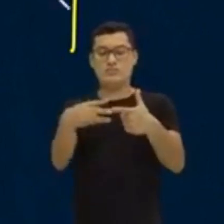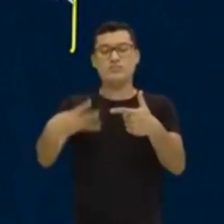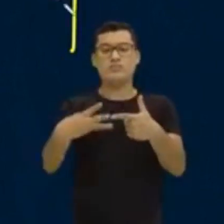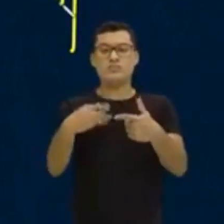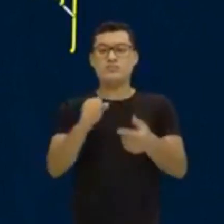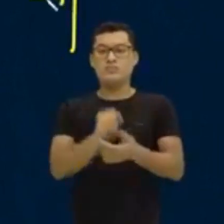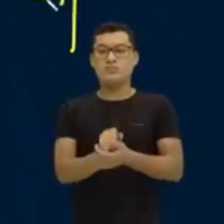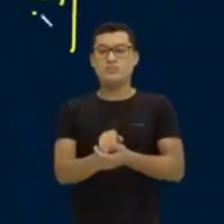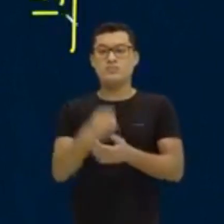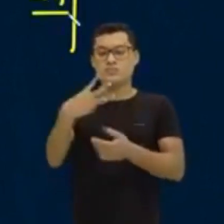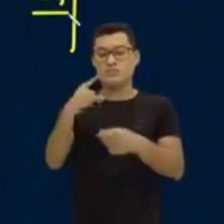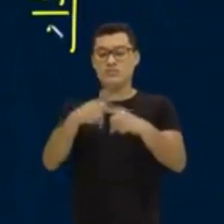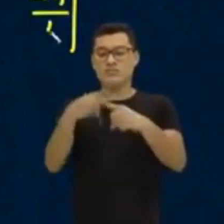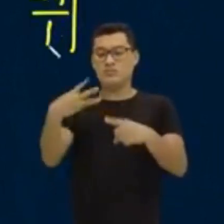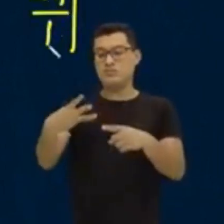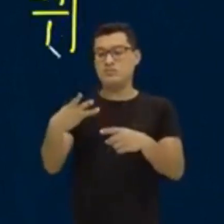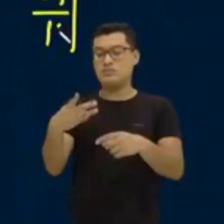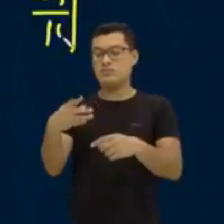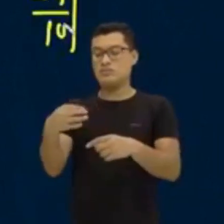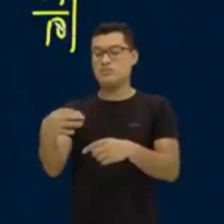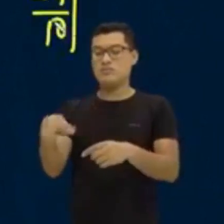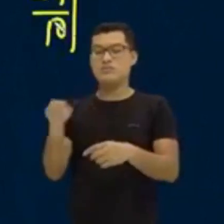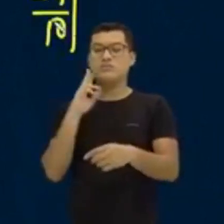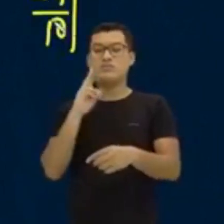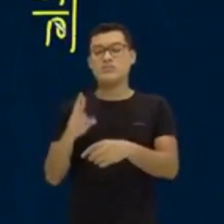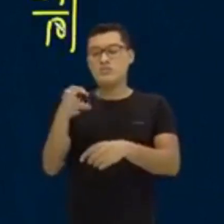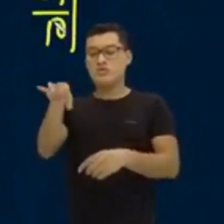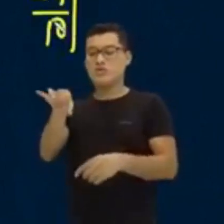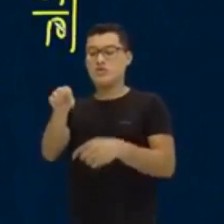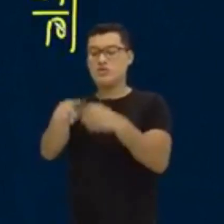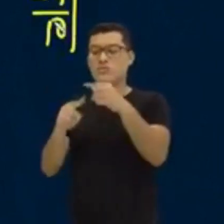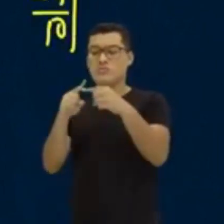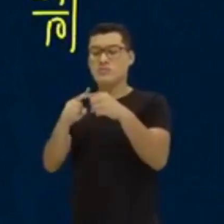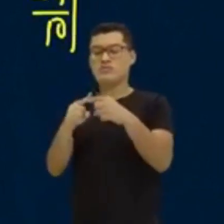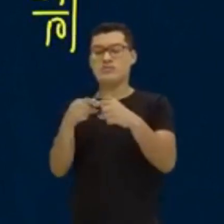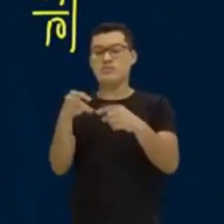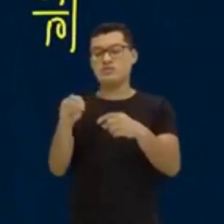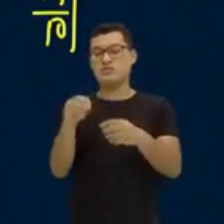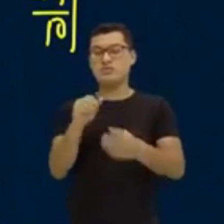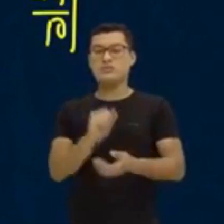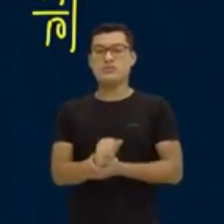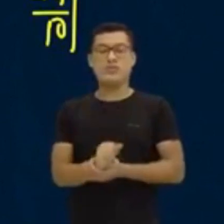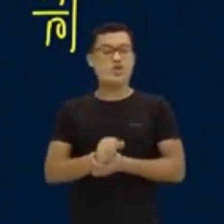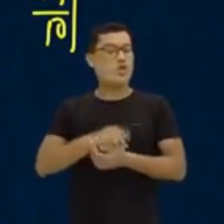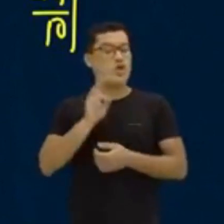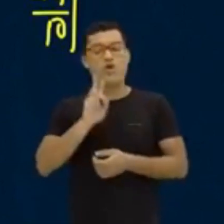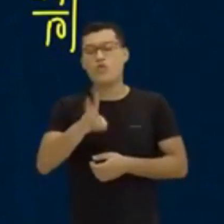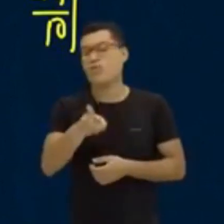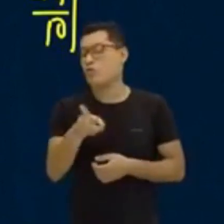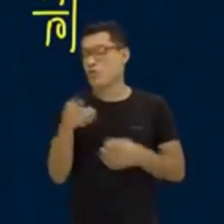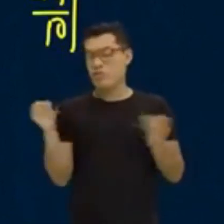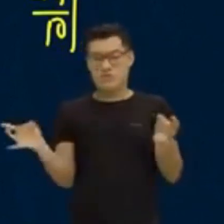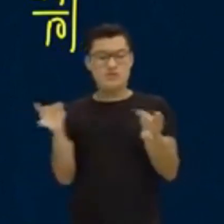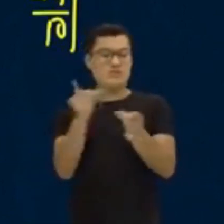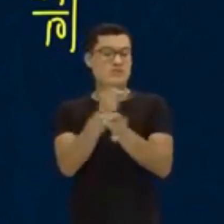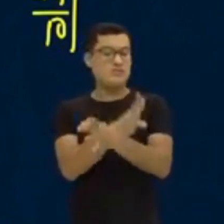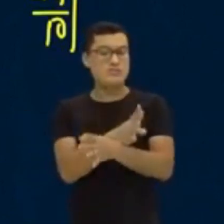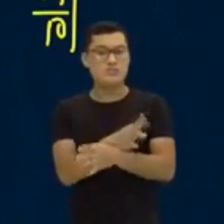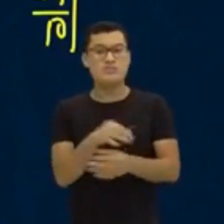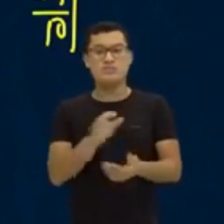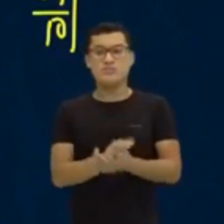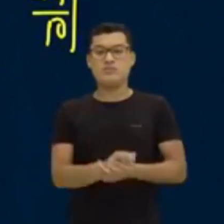3 vezes 3, 9. Sobra 1, acrescento 0. Vocês estão reparando que isso aqui nunca vai acabar, né? Então, 0